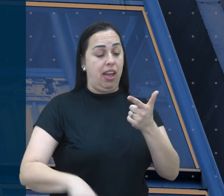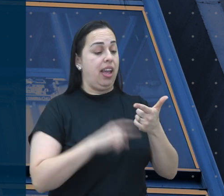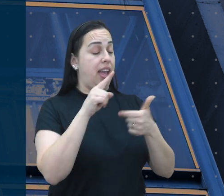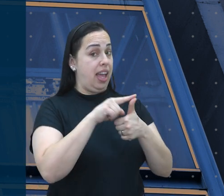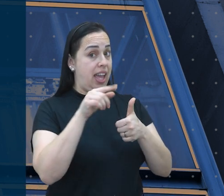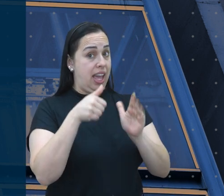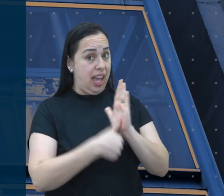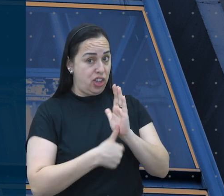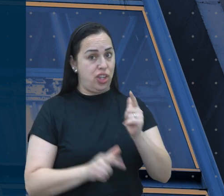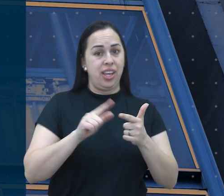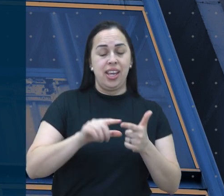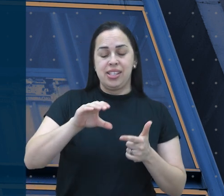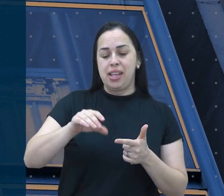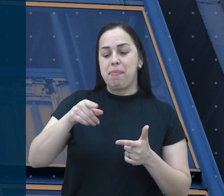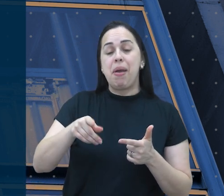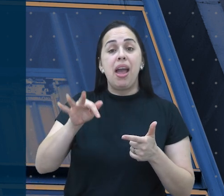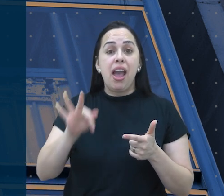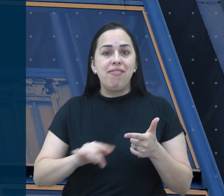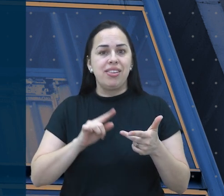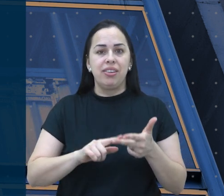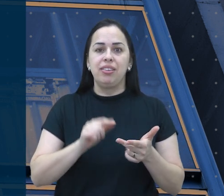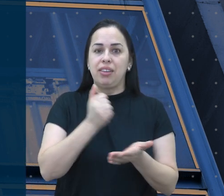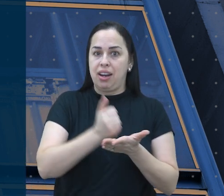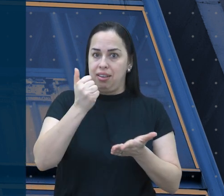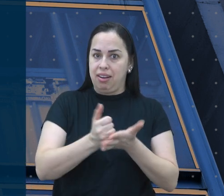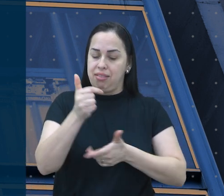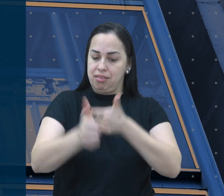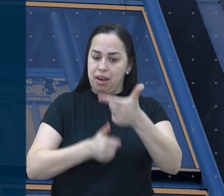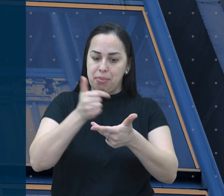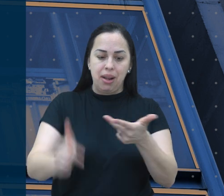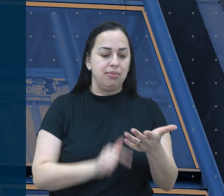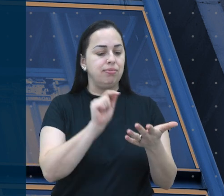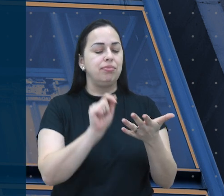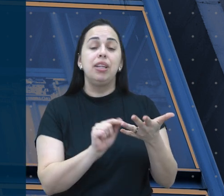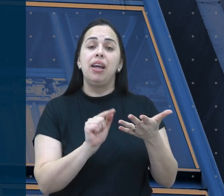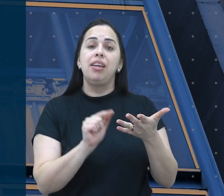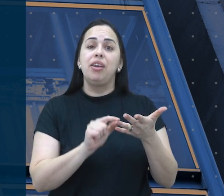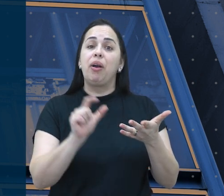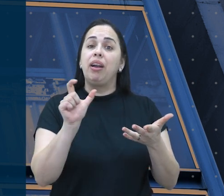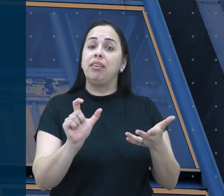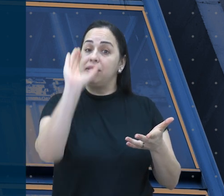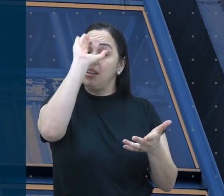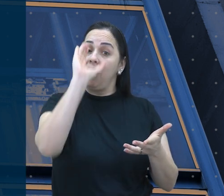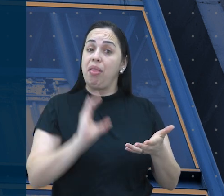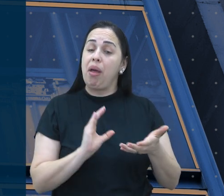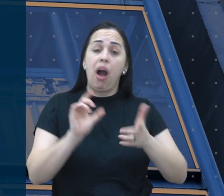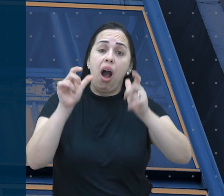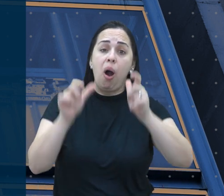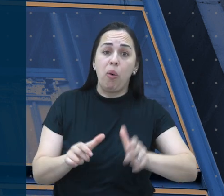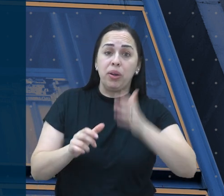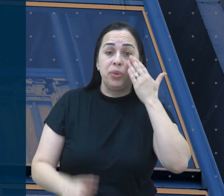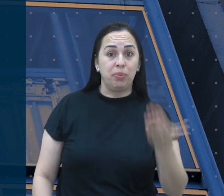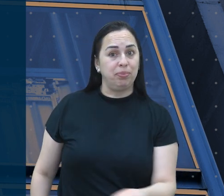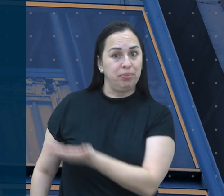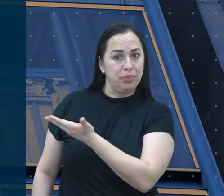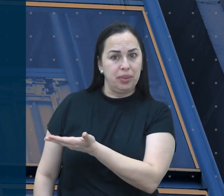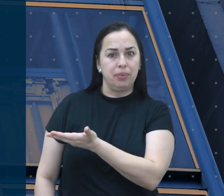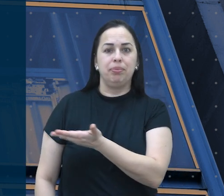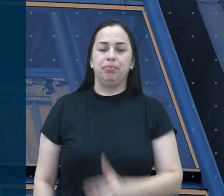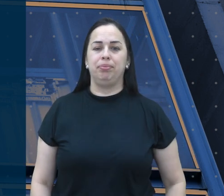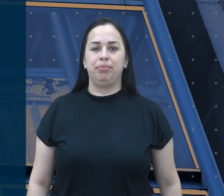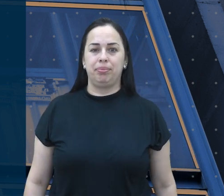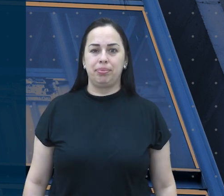levando RG, CPF, carteira de trabalho e o cartão cidadão. O PAT fica na Praça Afonso Pena, número 175,